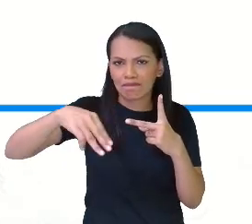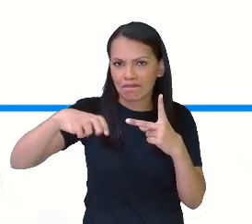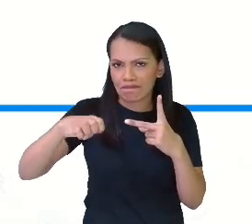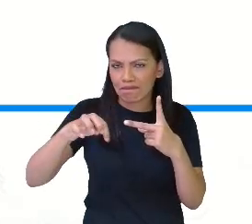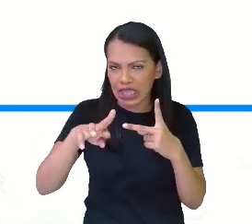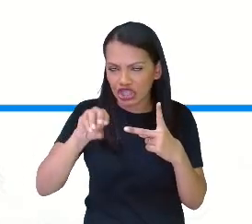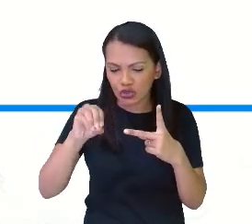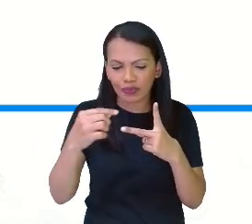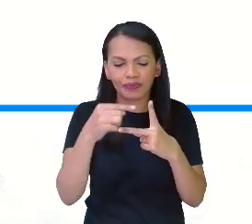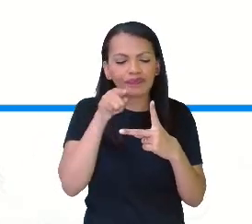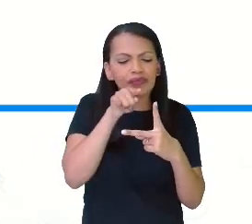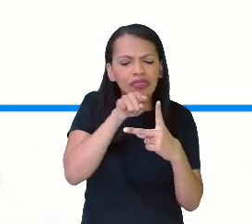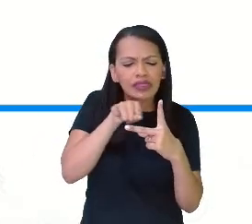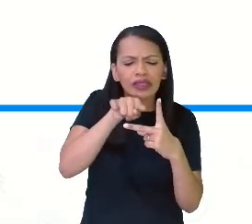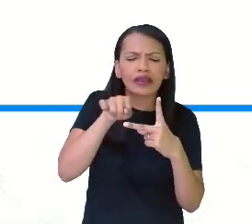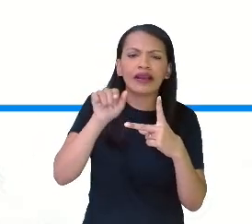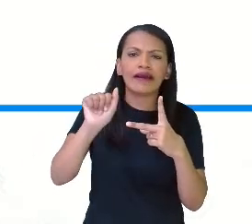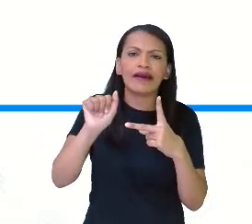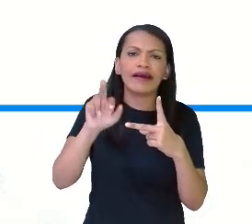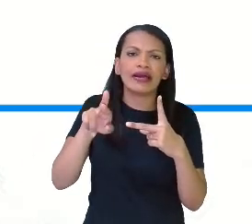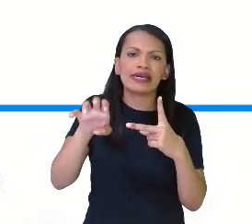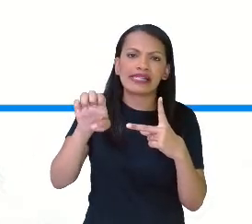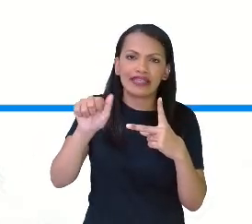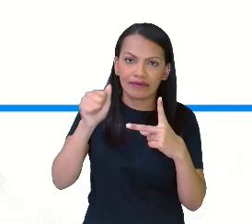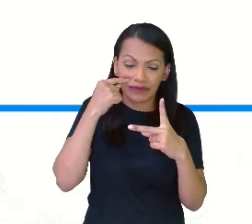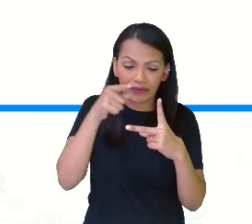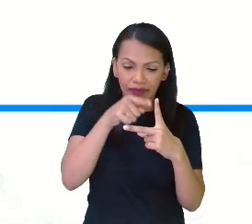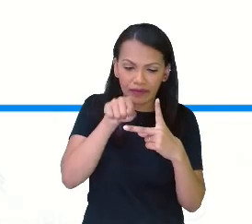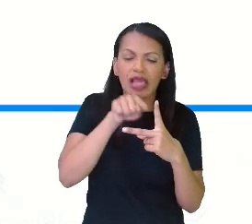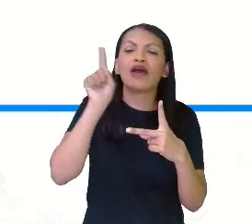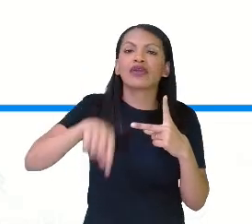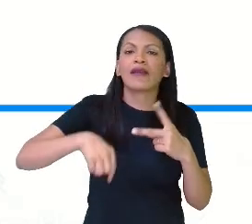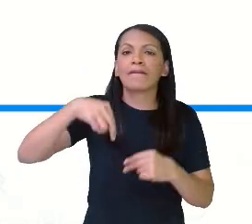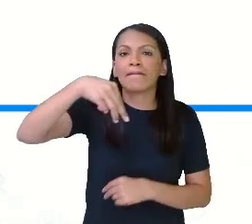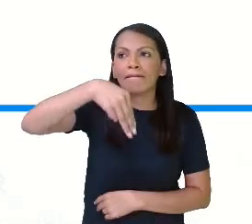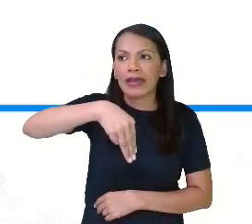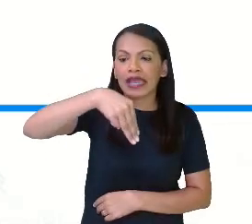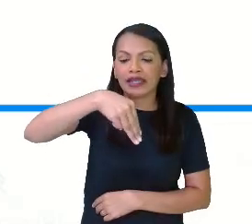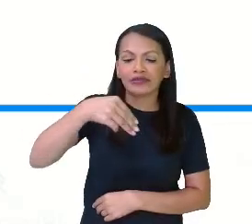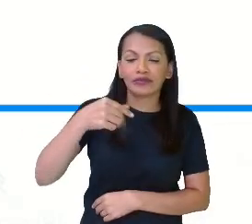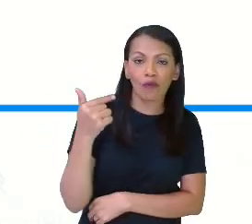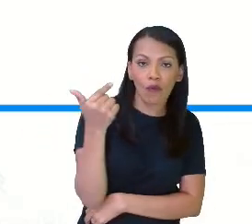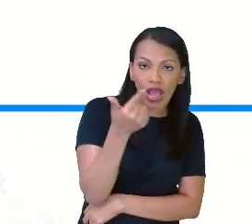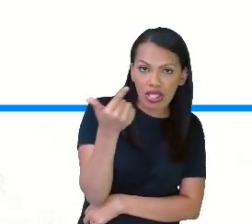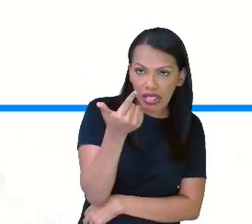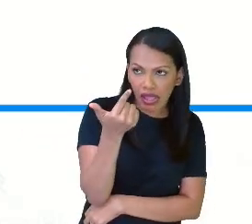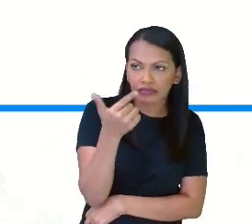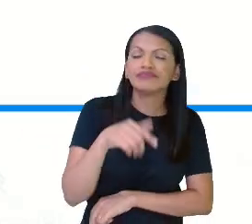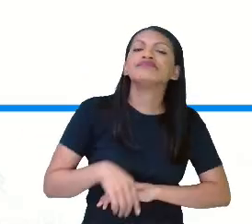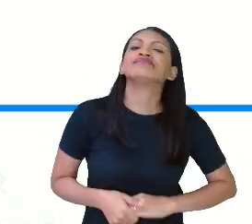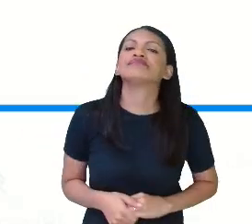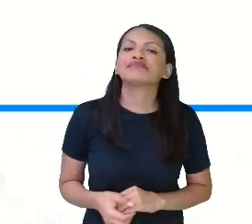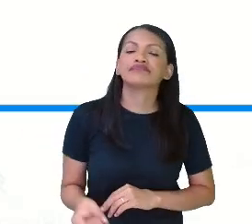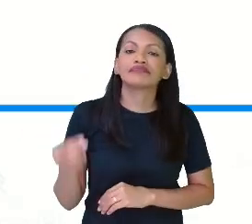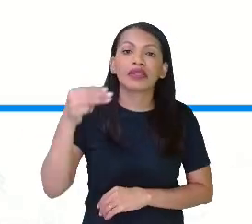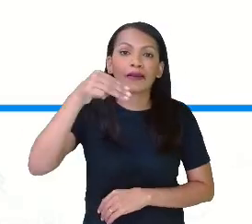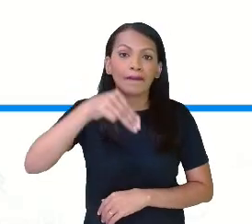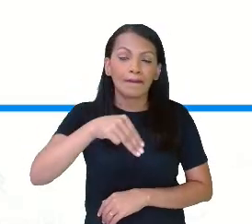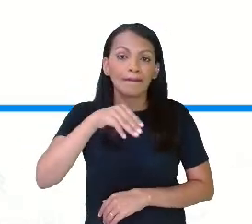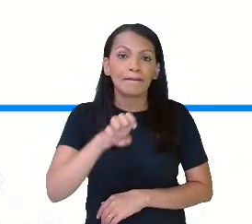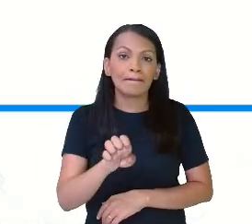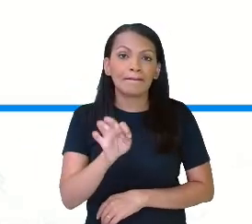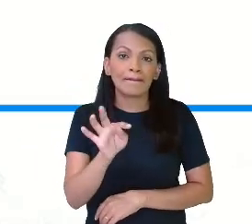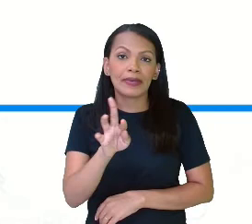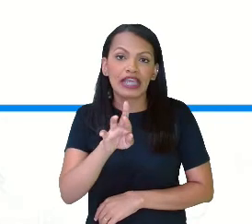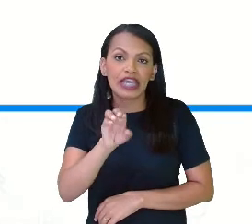é, a medida padrão da área é em metros quadrados. Vocês estão vendo esse M aí? Em metros, e esse